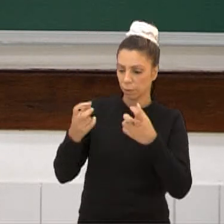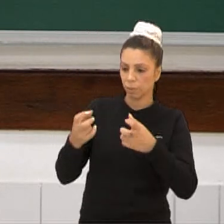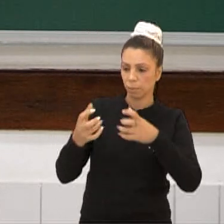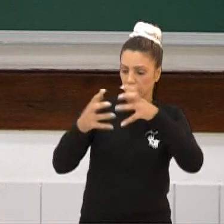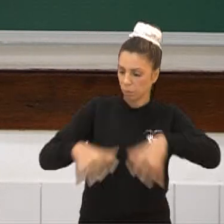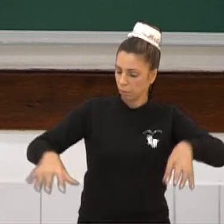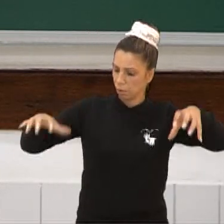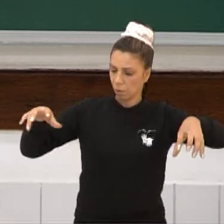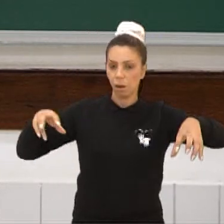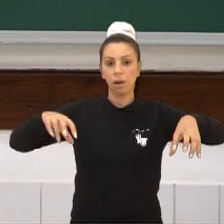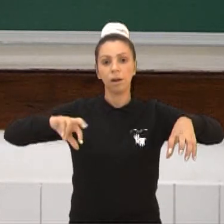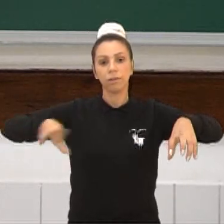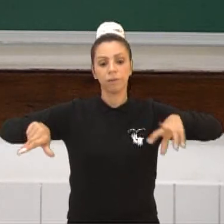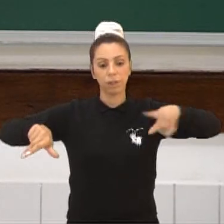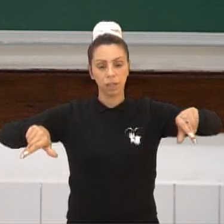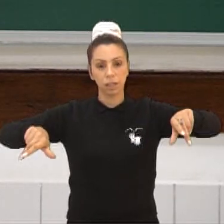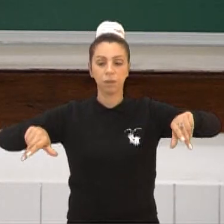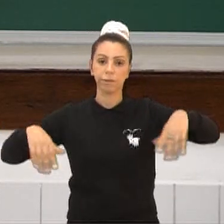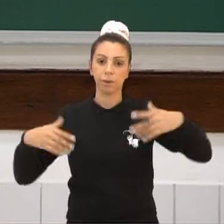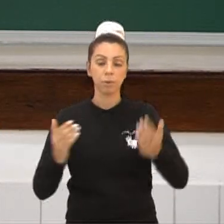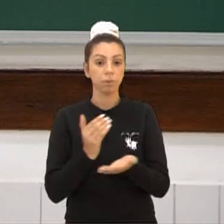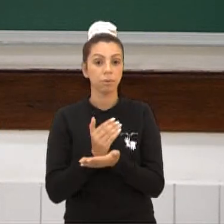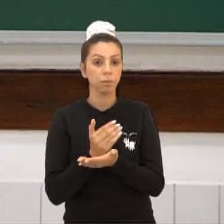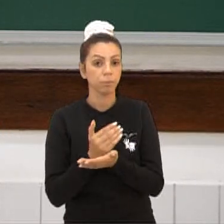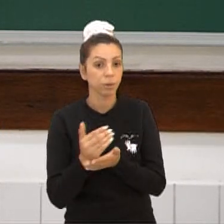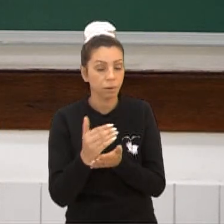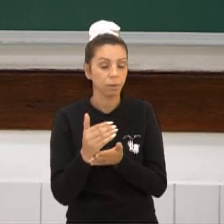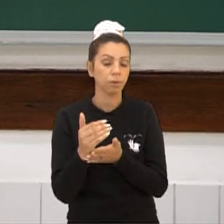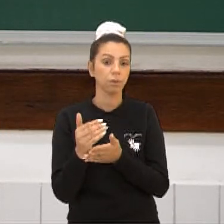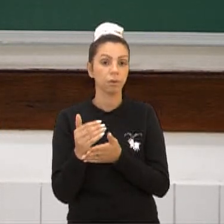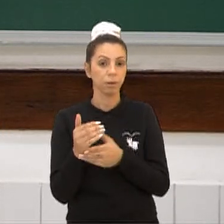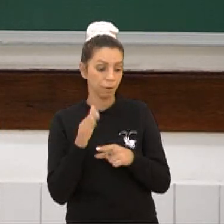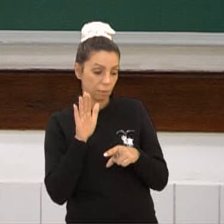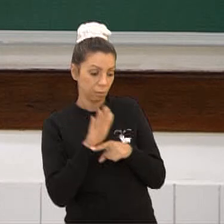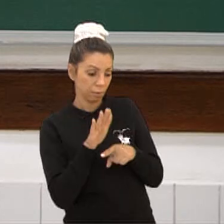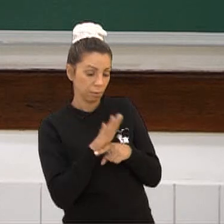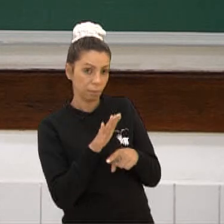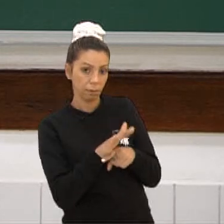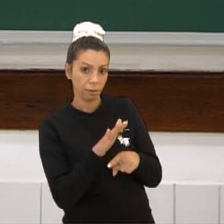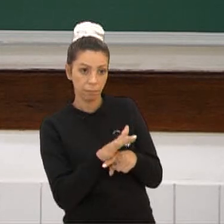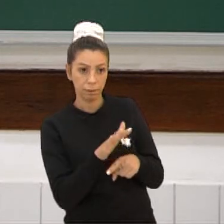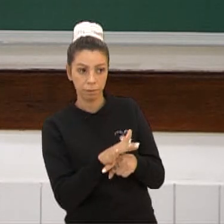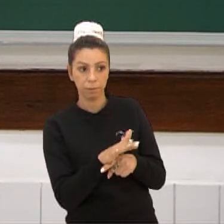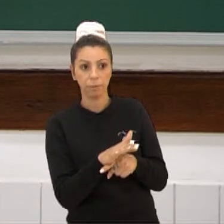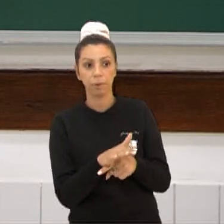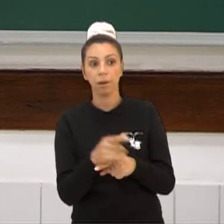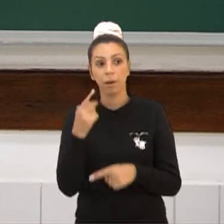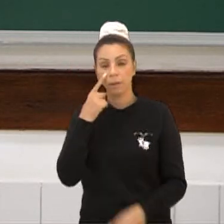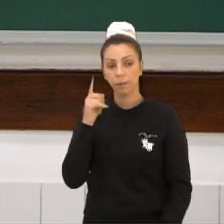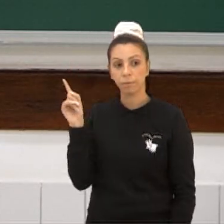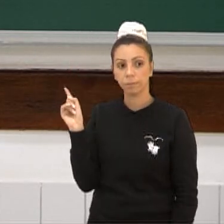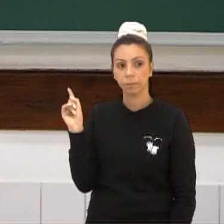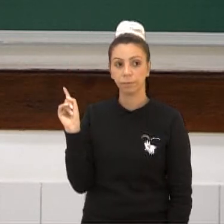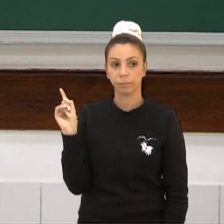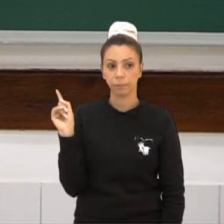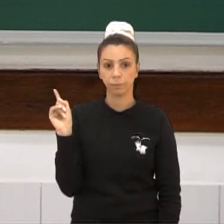pessoal do interior. E eles começaram a ajudar nessa rivalidade. E eu coloquei em destaque